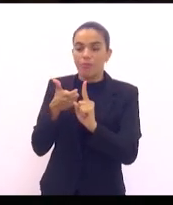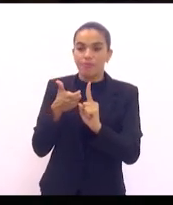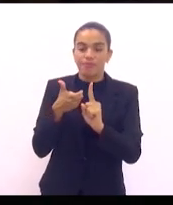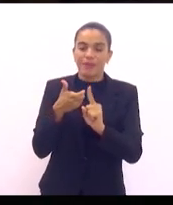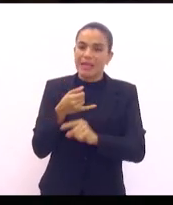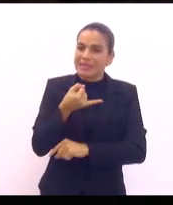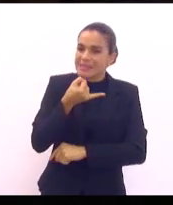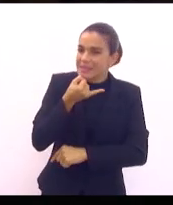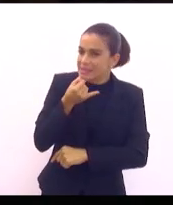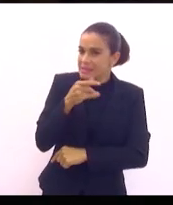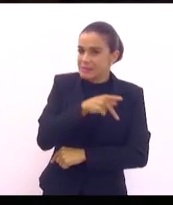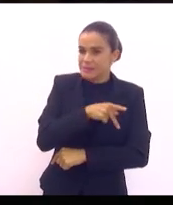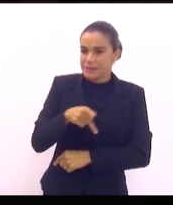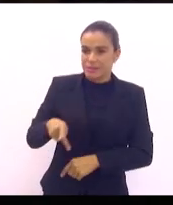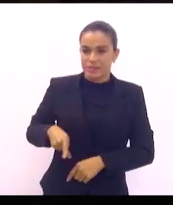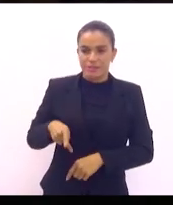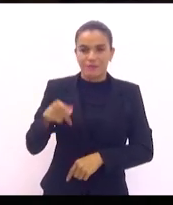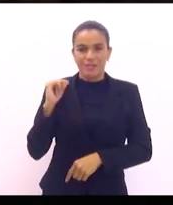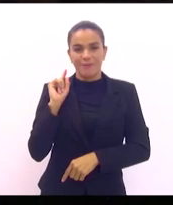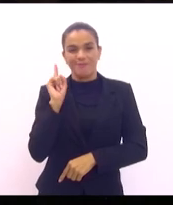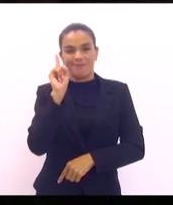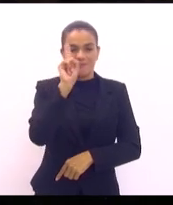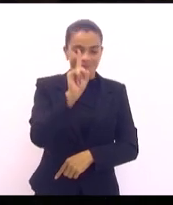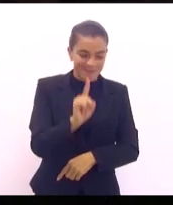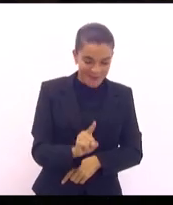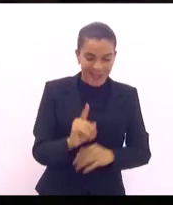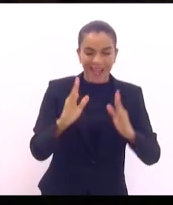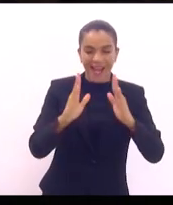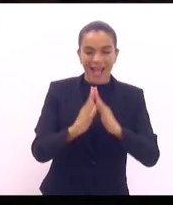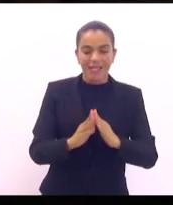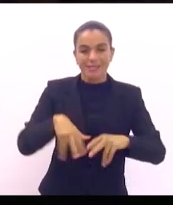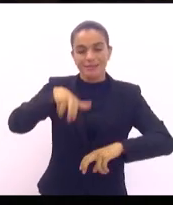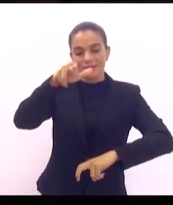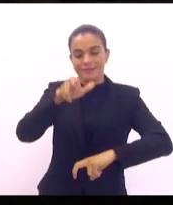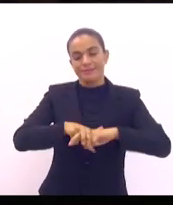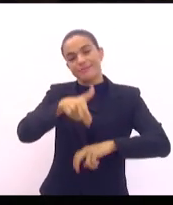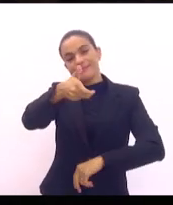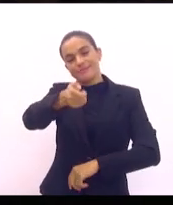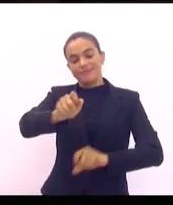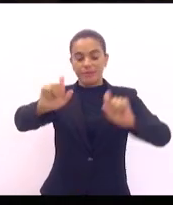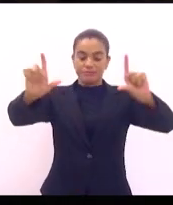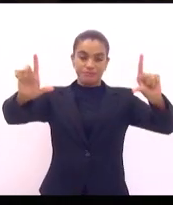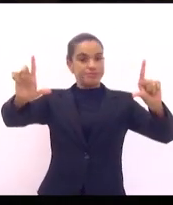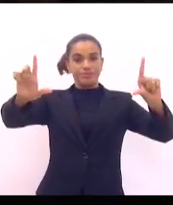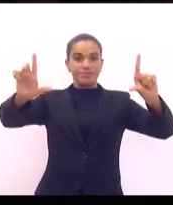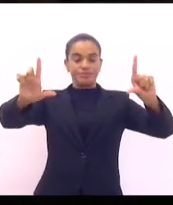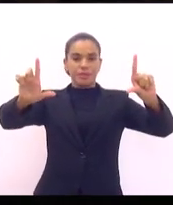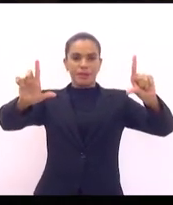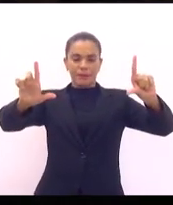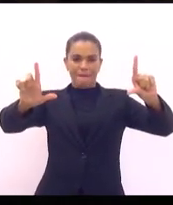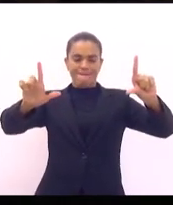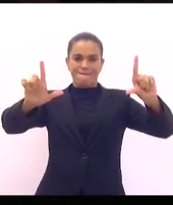você chegar em casa, ligar a televisão, começar a ver noticiário,